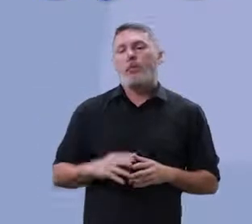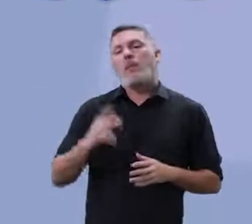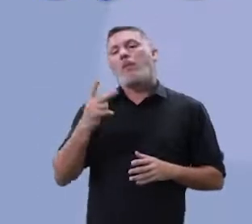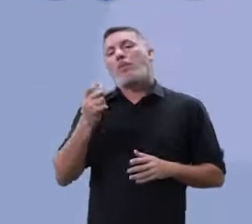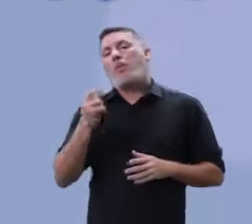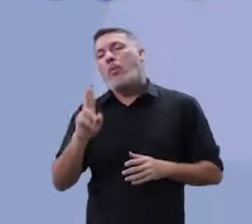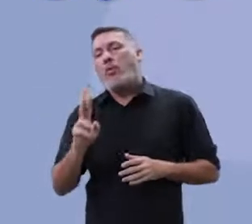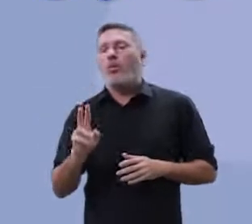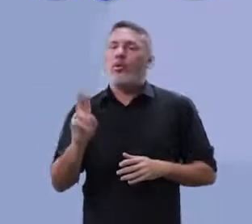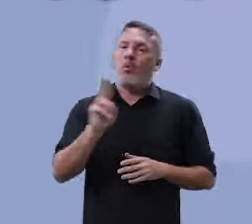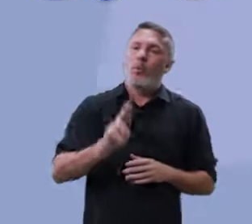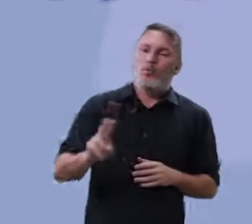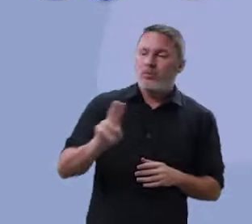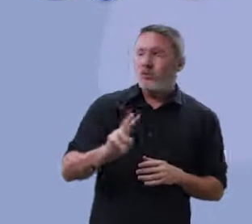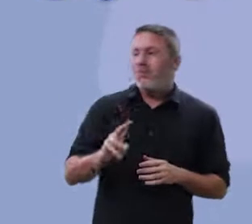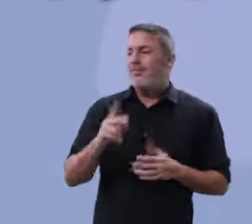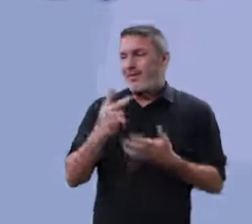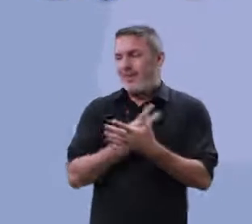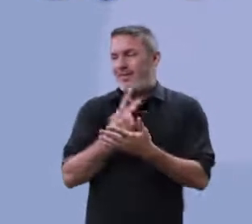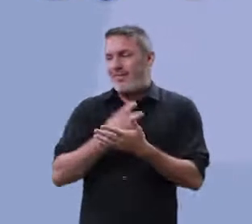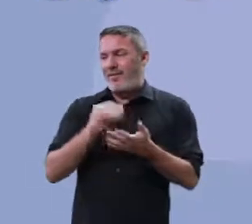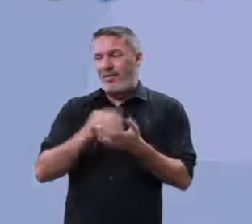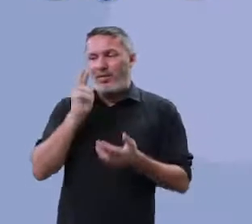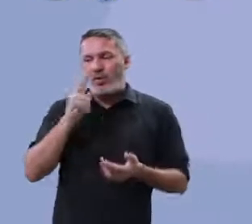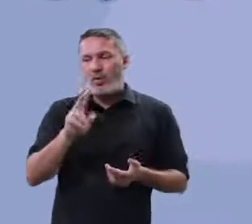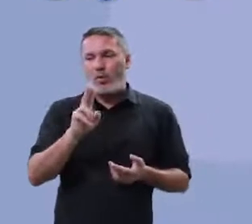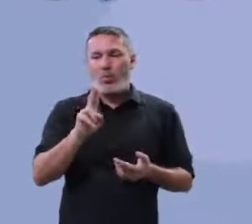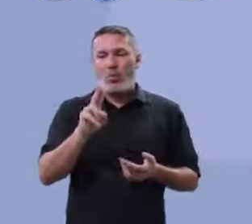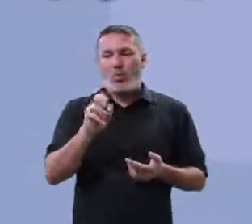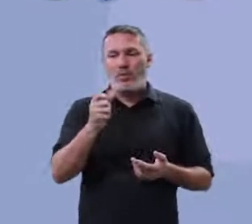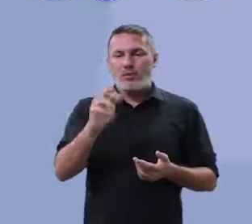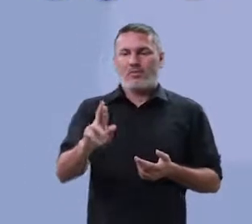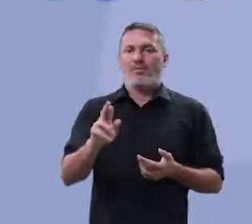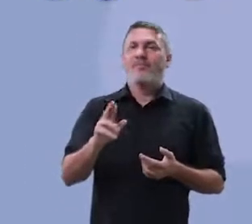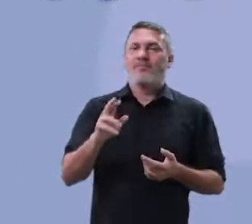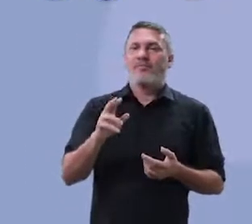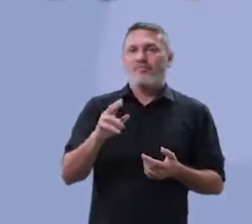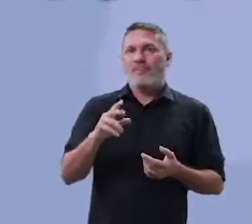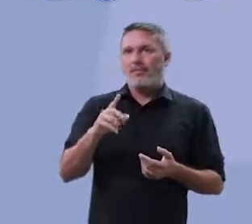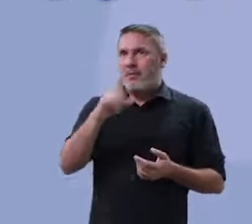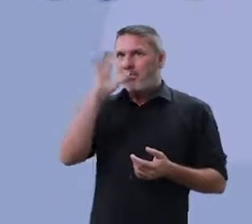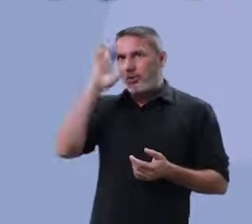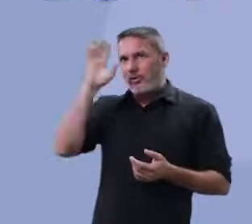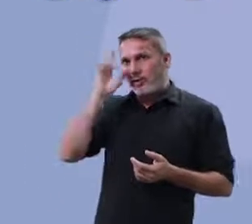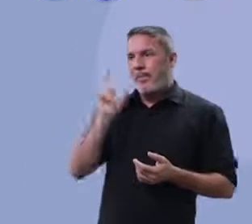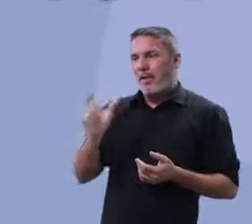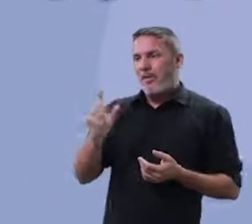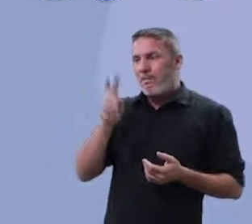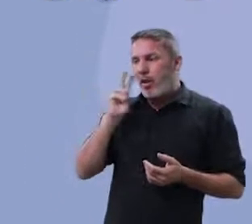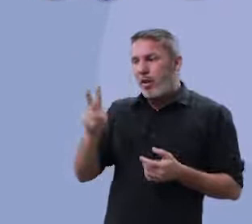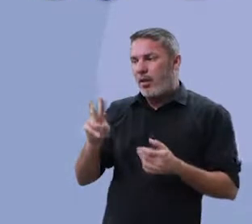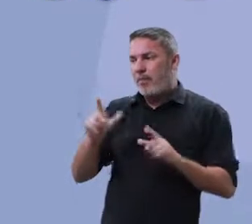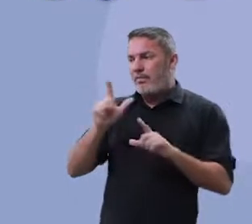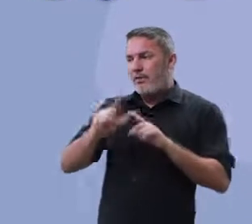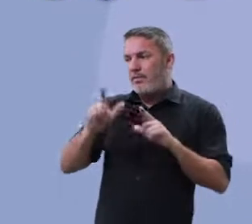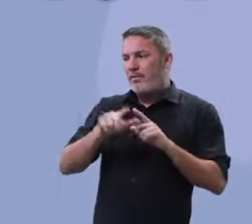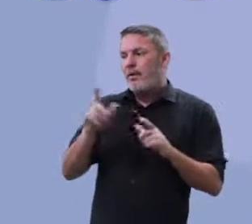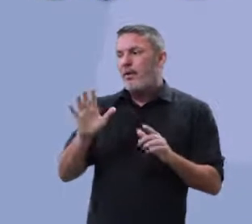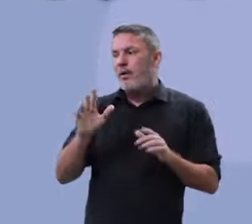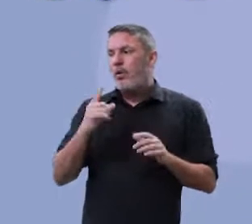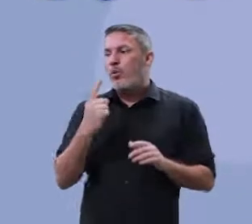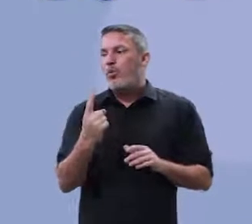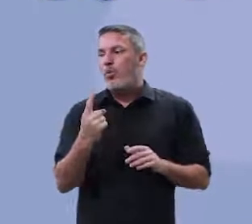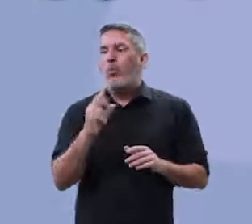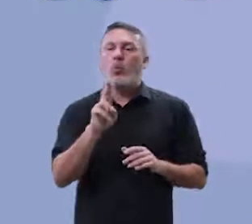Por usar. Professor, usar não, sim. Estaria correto dessa forma que você está pensando. Só que ele